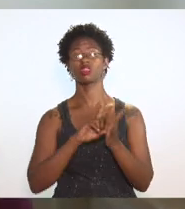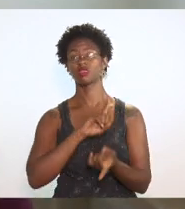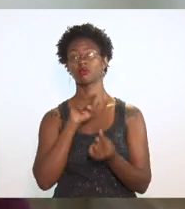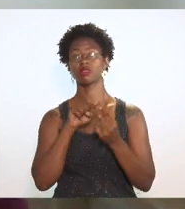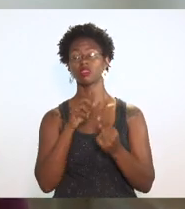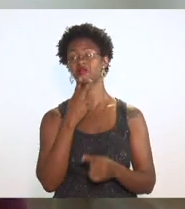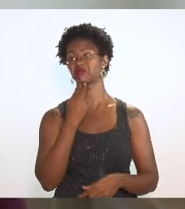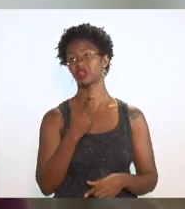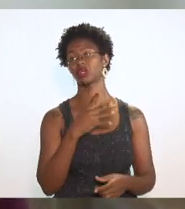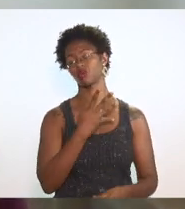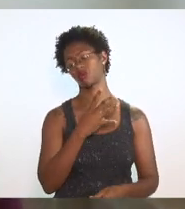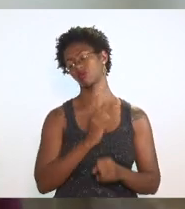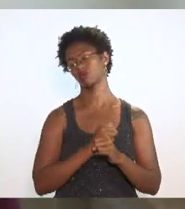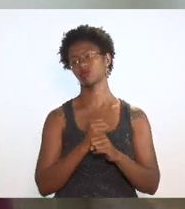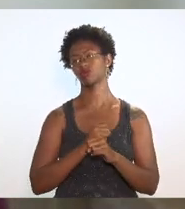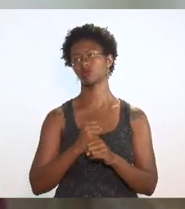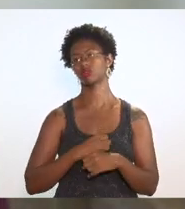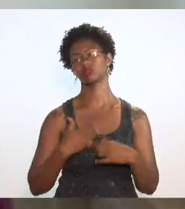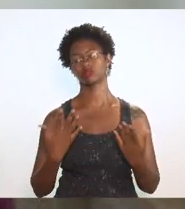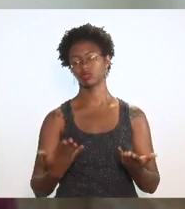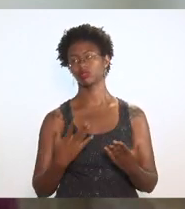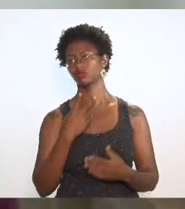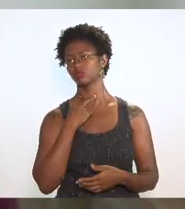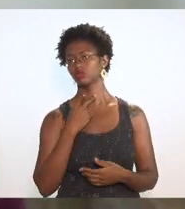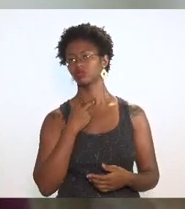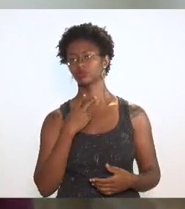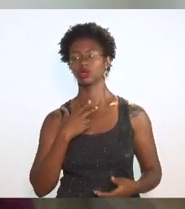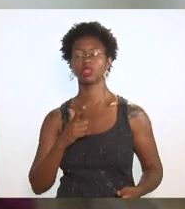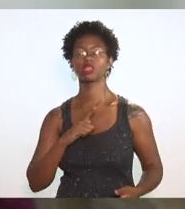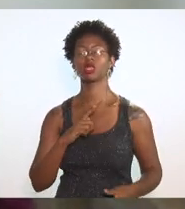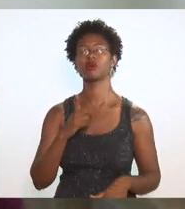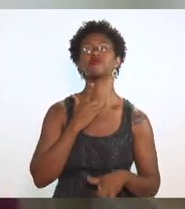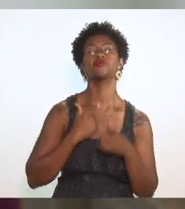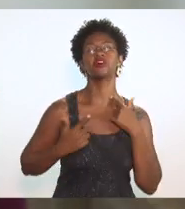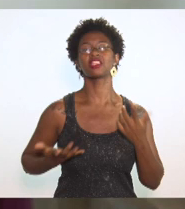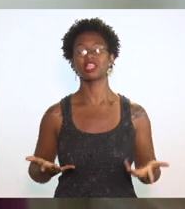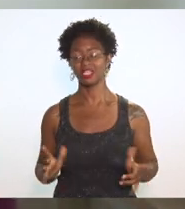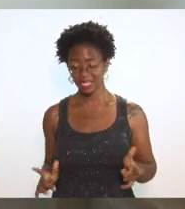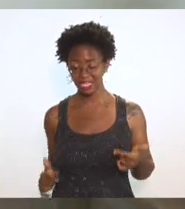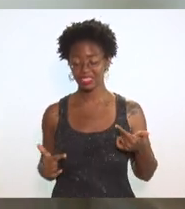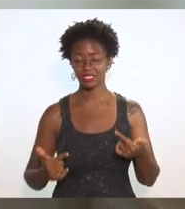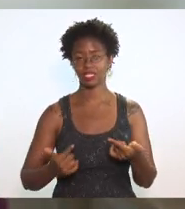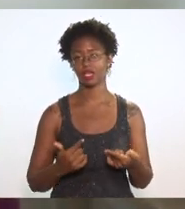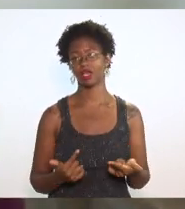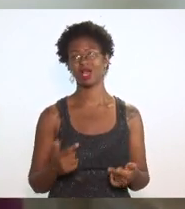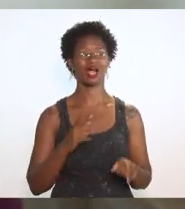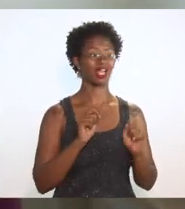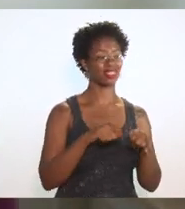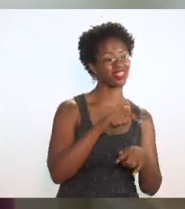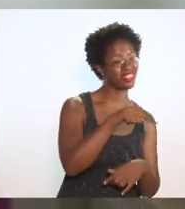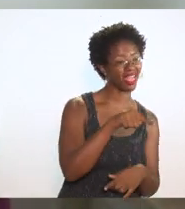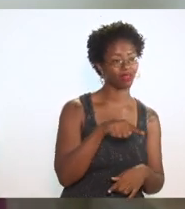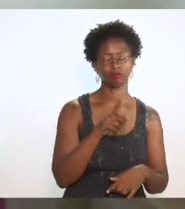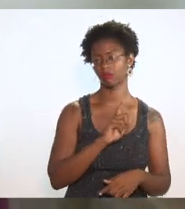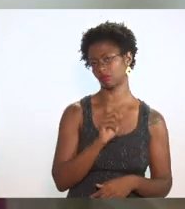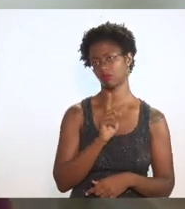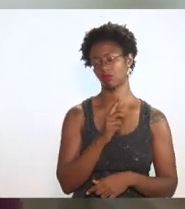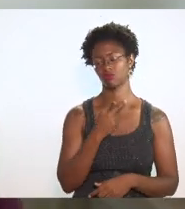anos então não pode ter esses impulsos aqui pode não não pode